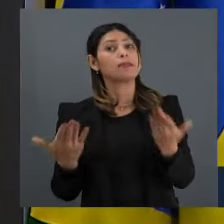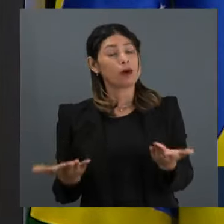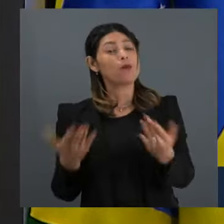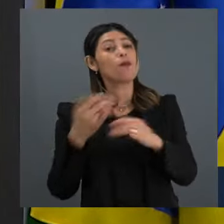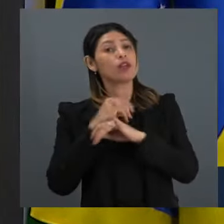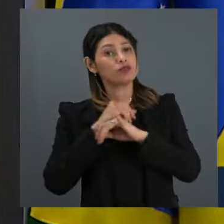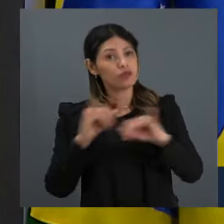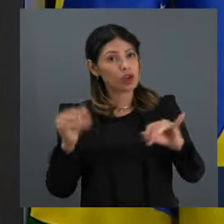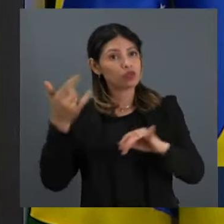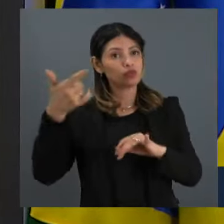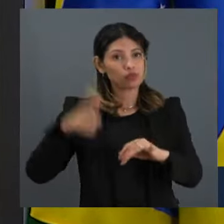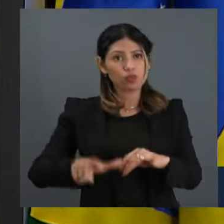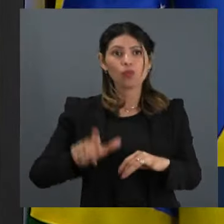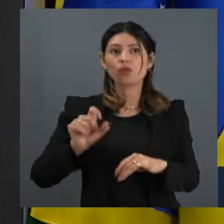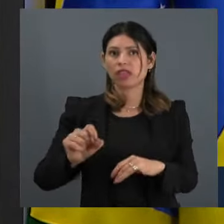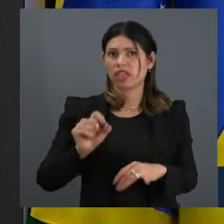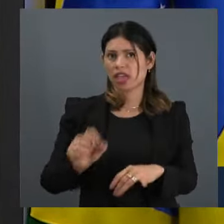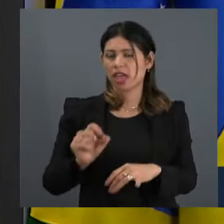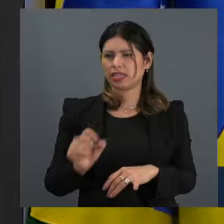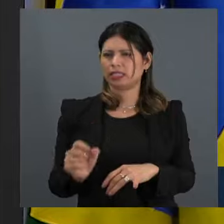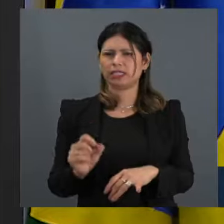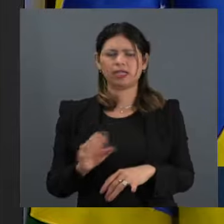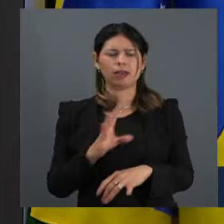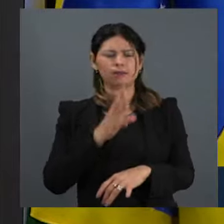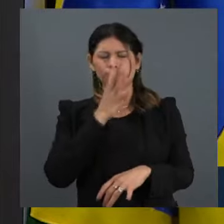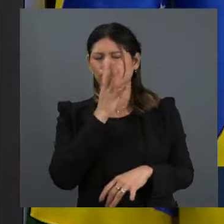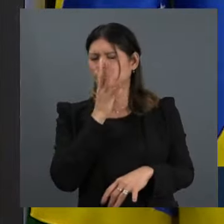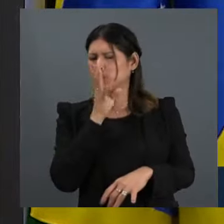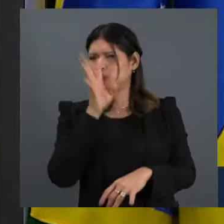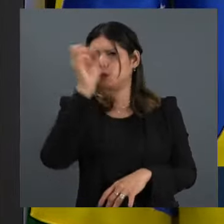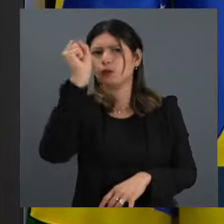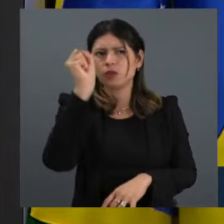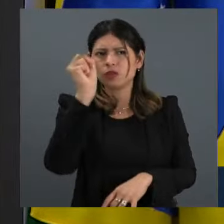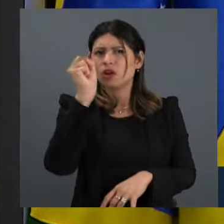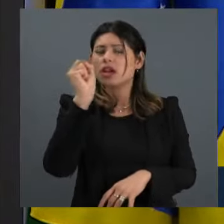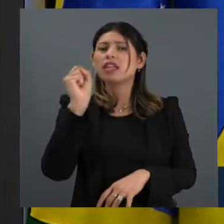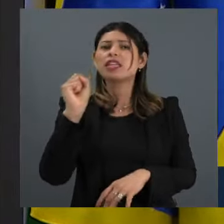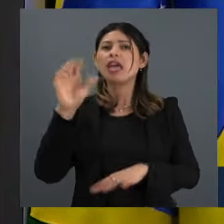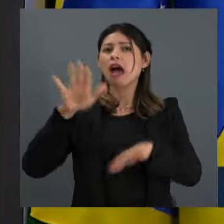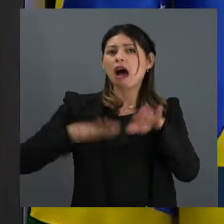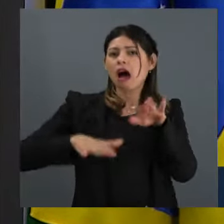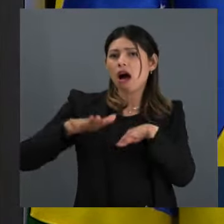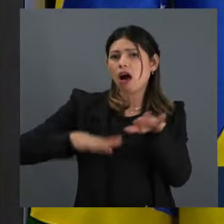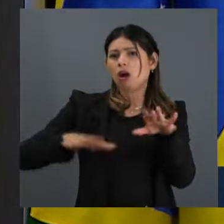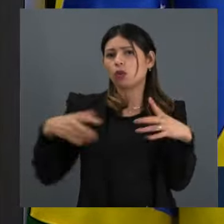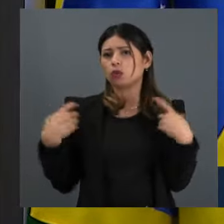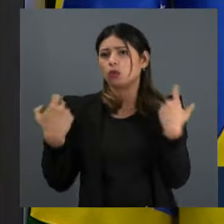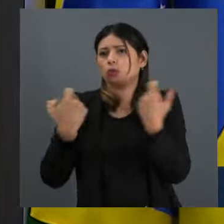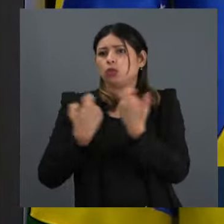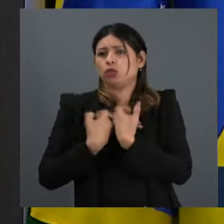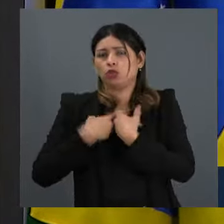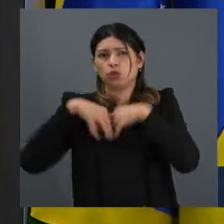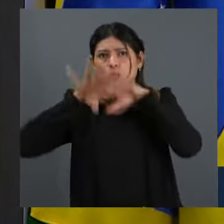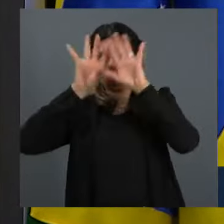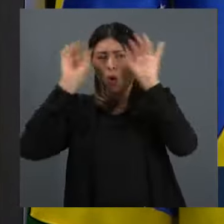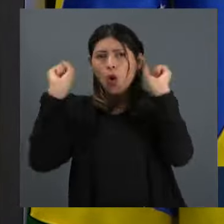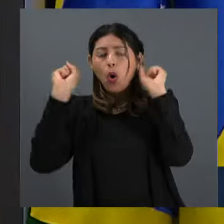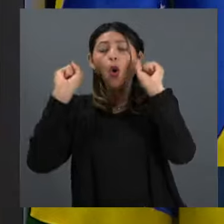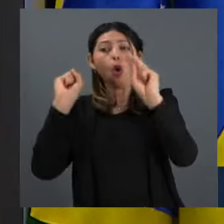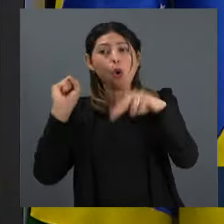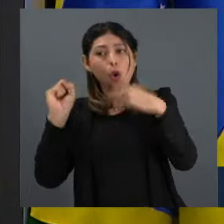que esses abusos de autoridade cometidos por alguns ministros do STF ou do TSE